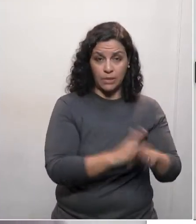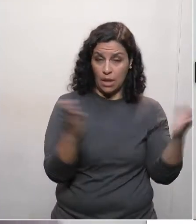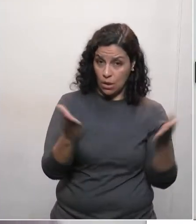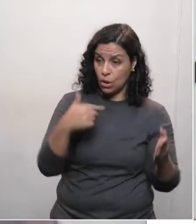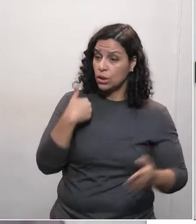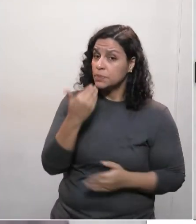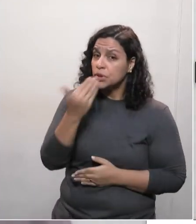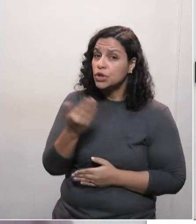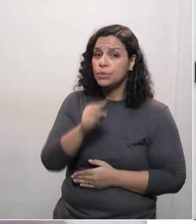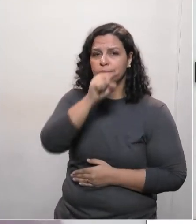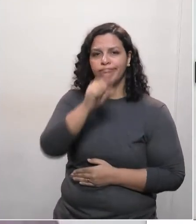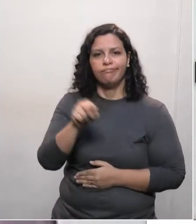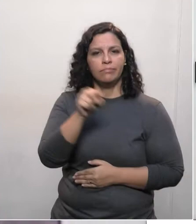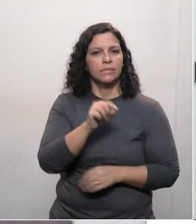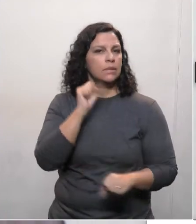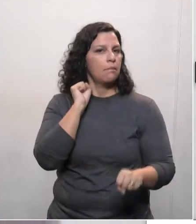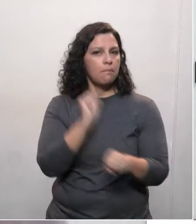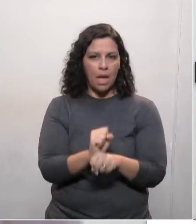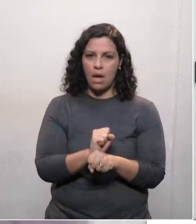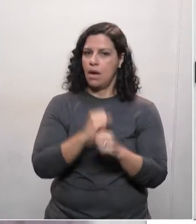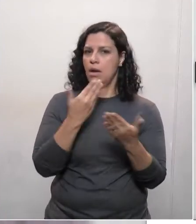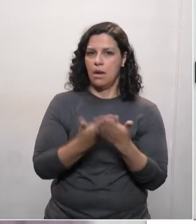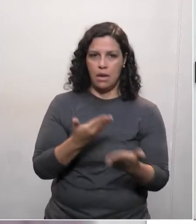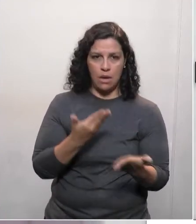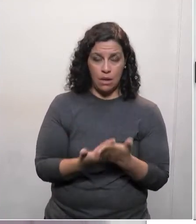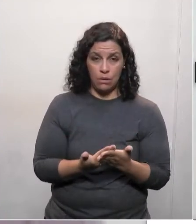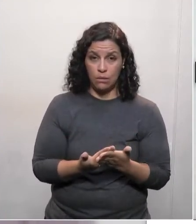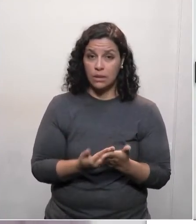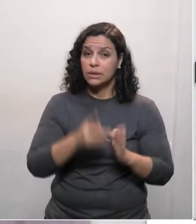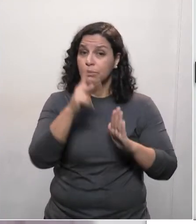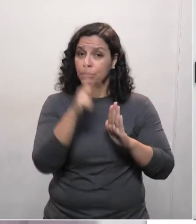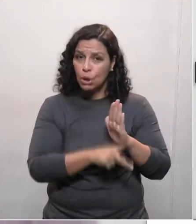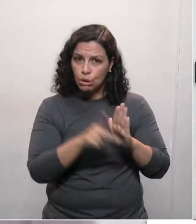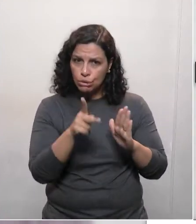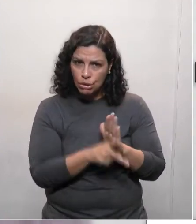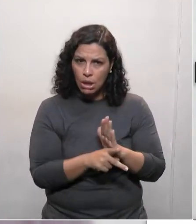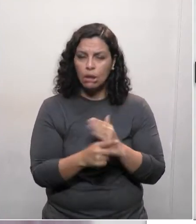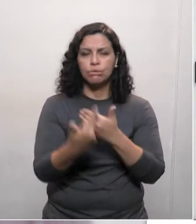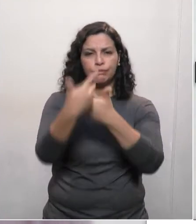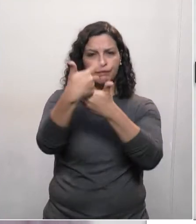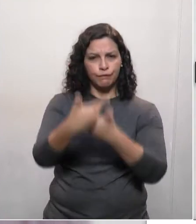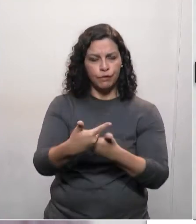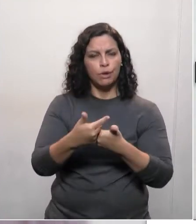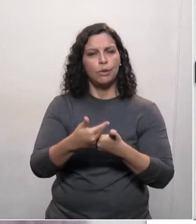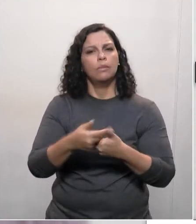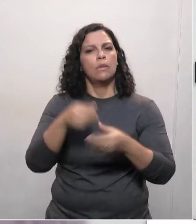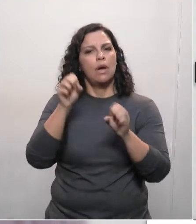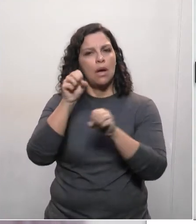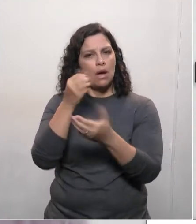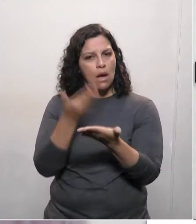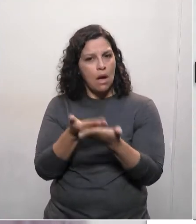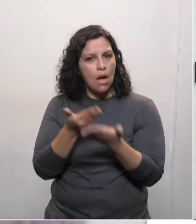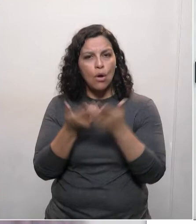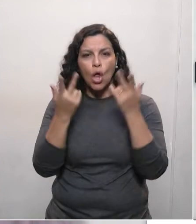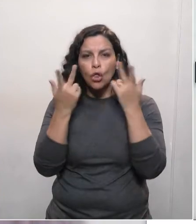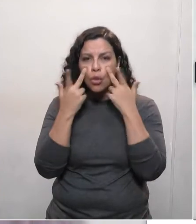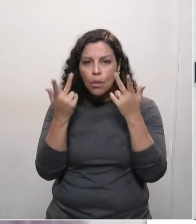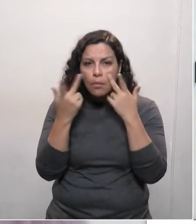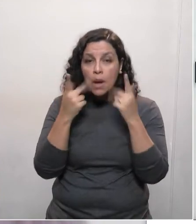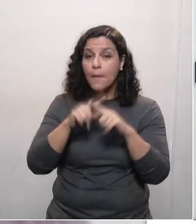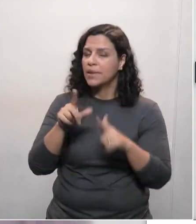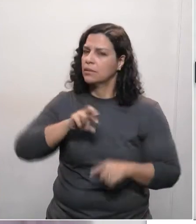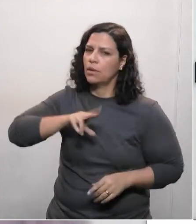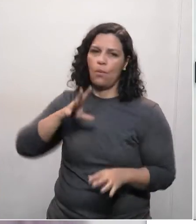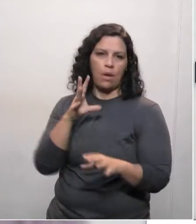dessa suspensão da calendária escolar. Que esse programa seja gravado, aulas pelos professores, divulgado, e ele não seja contado como